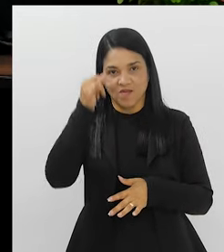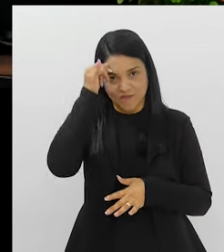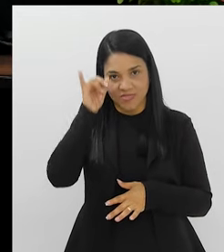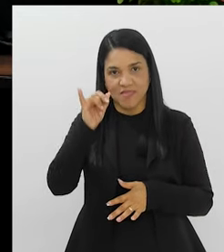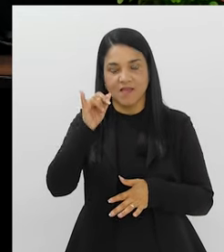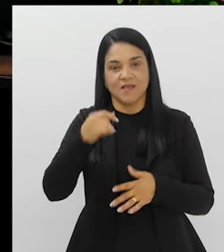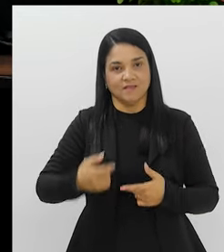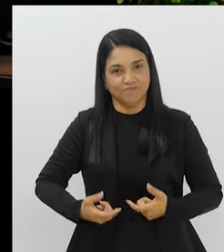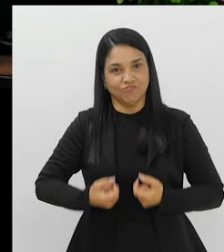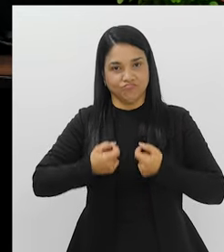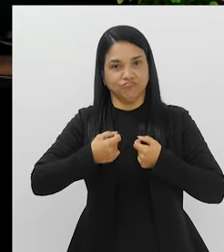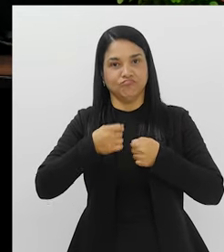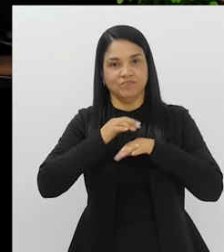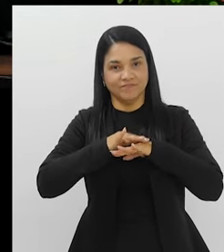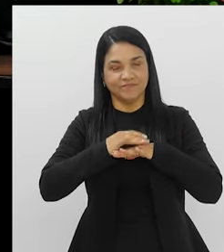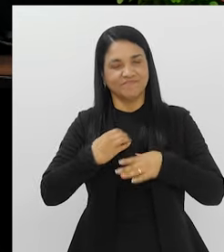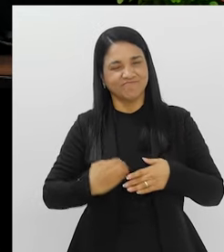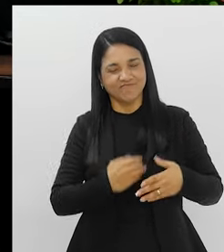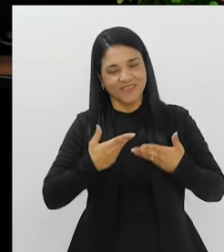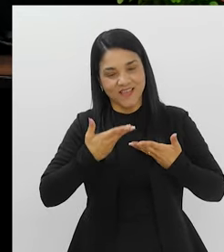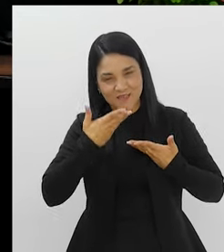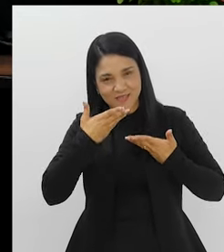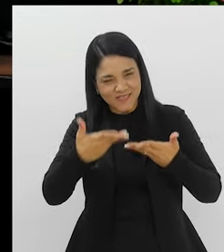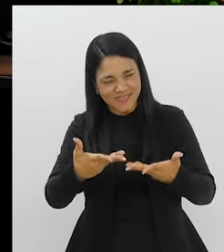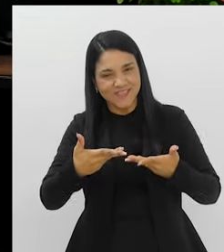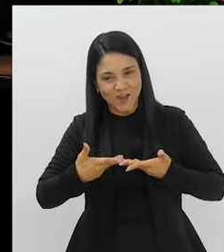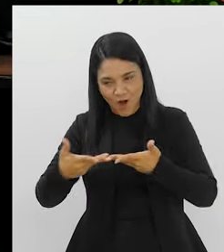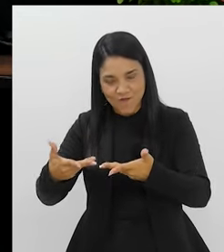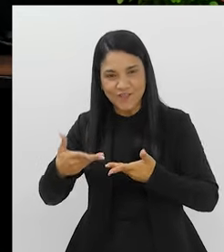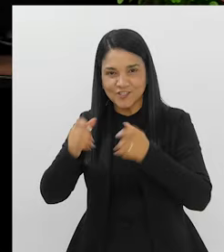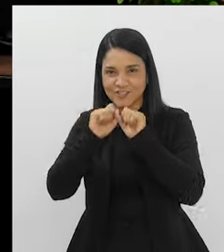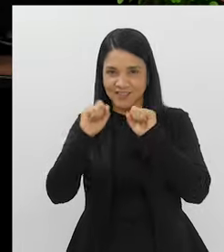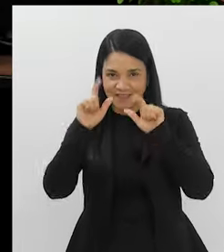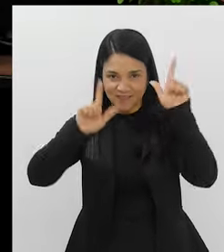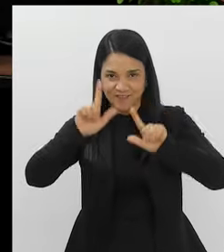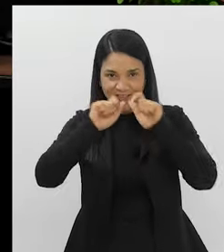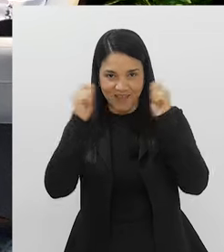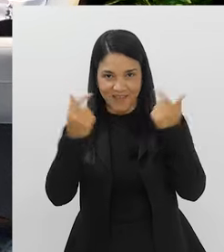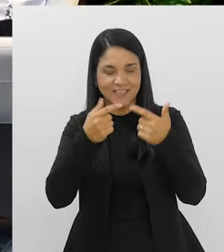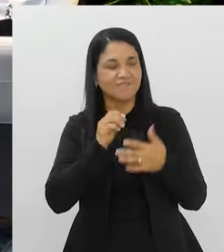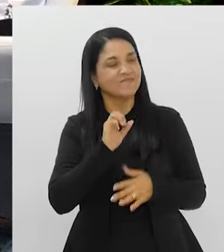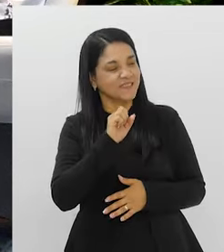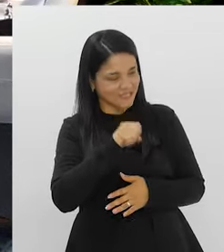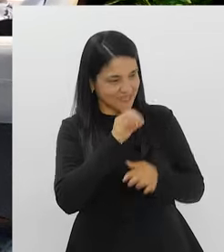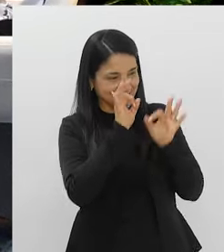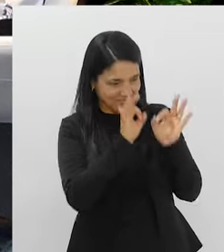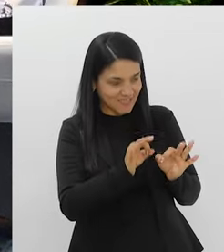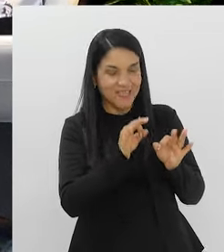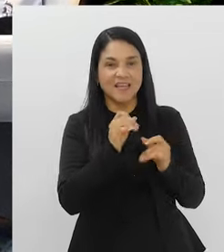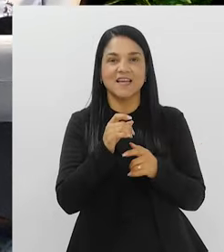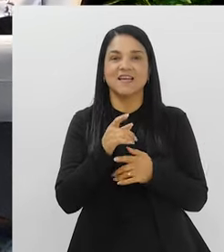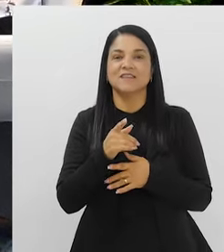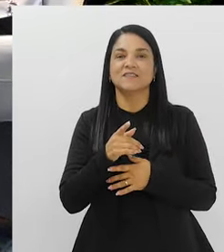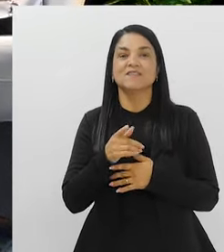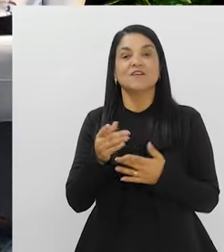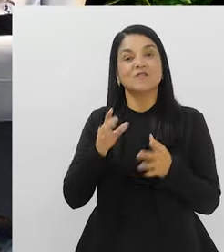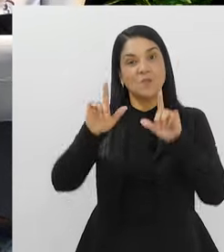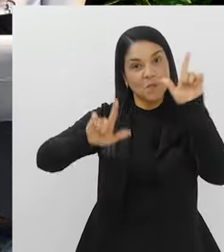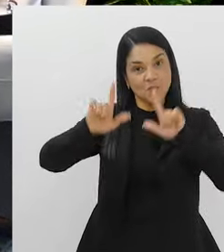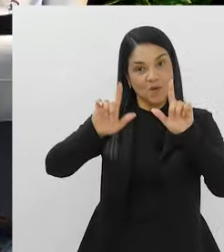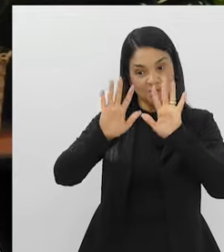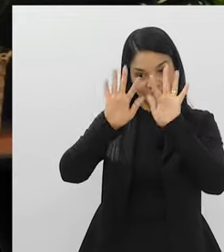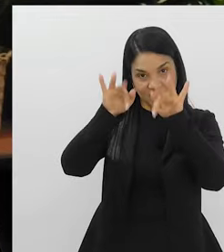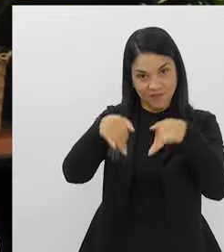obrigada. E estamos aceitando mais convites aí da TV Alerj. Com certeza. Muito obrigada, doutora. Até a